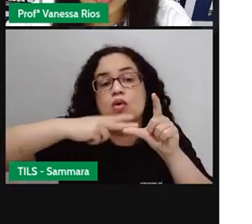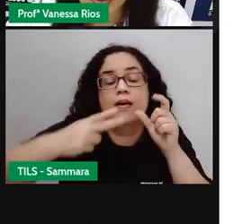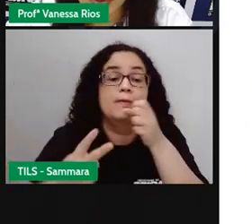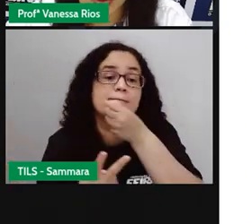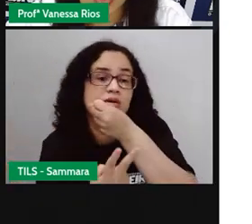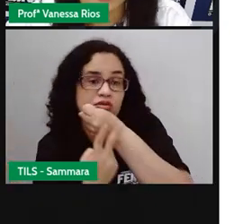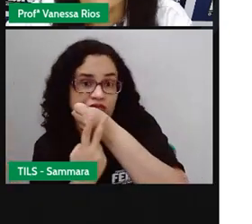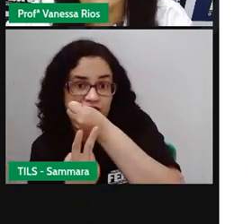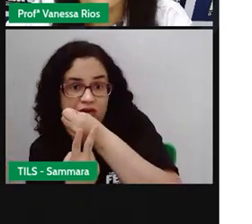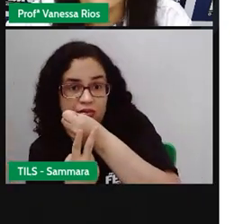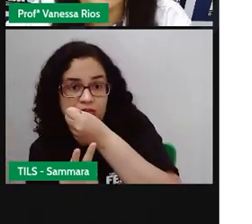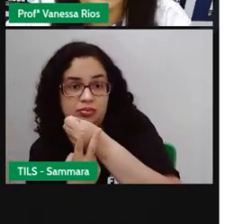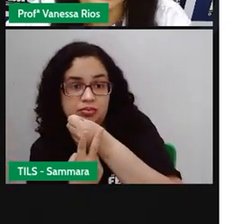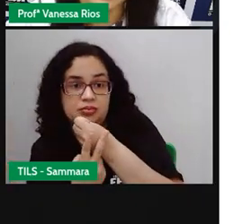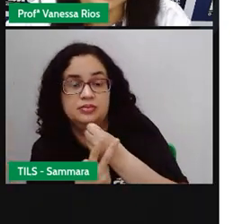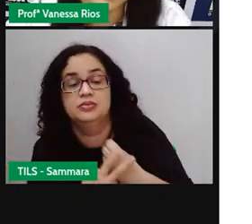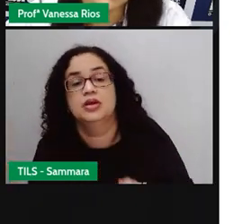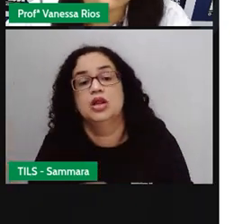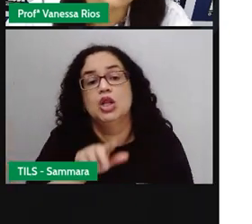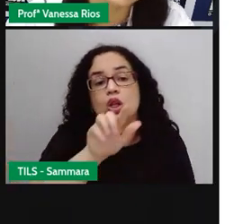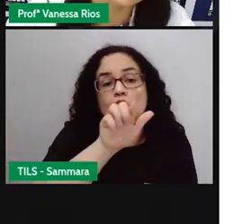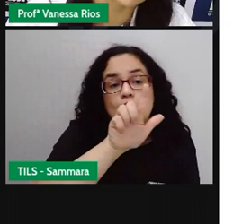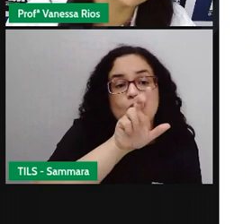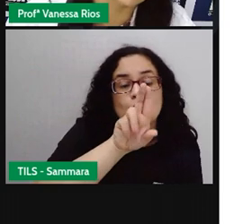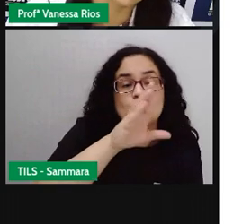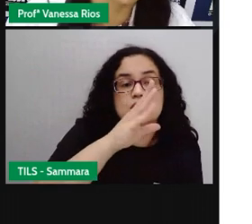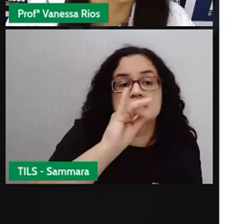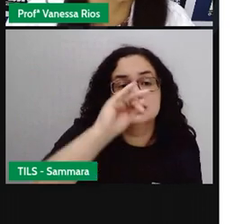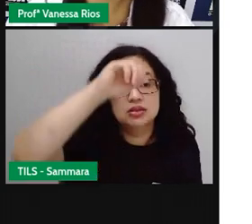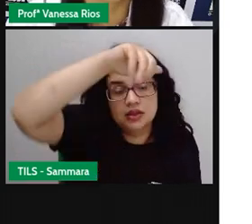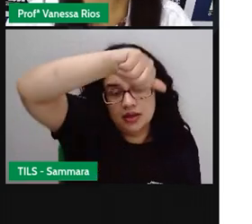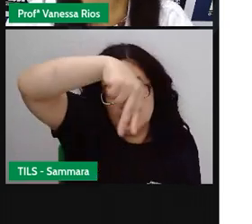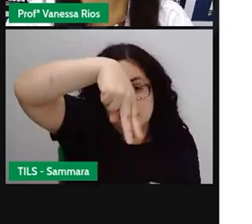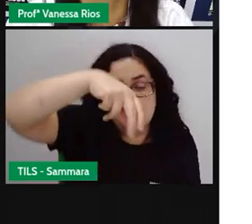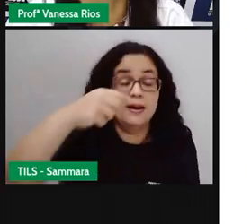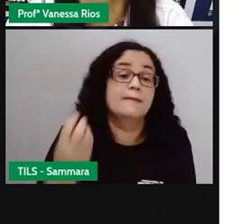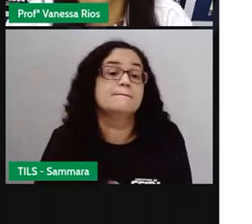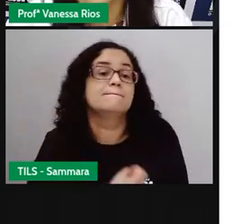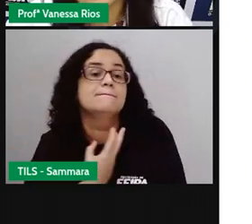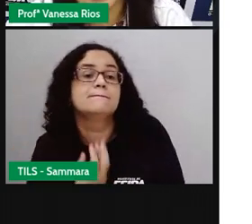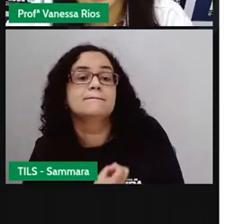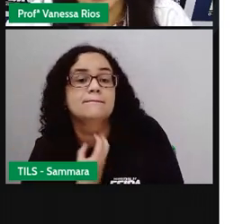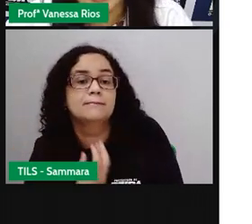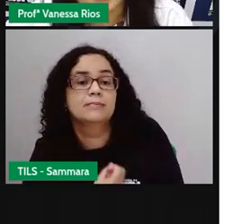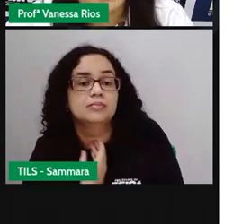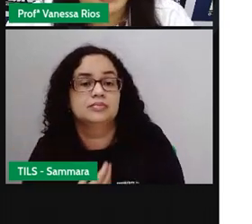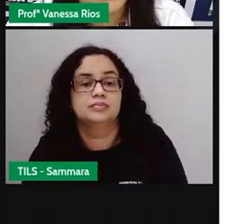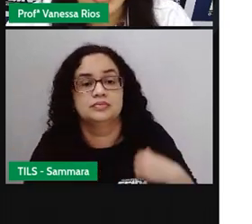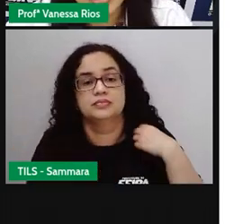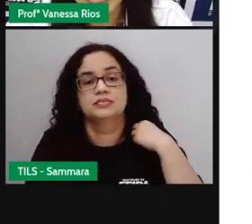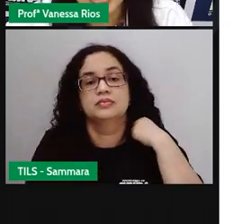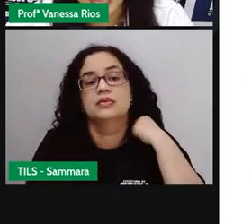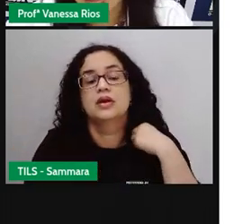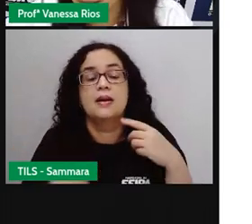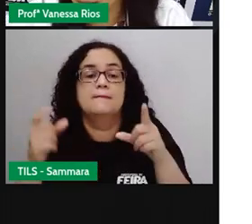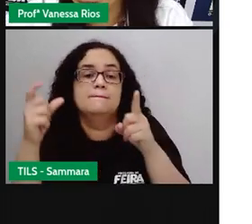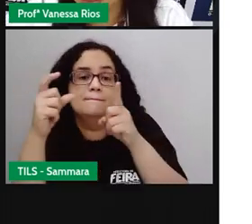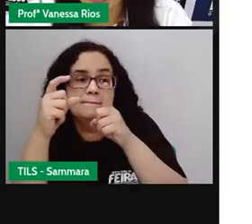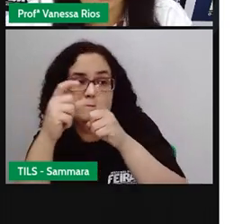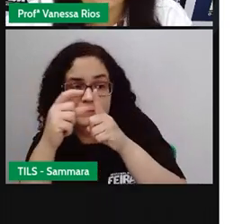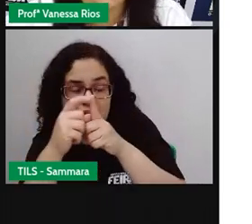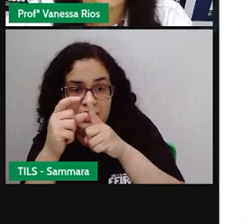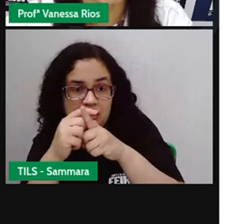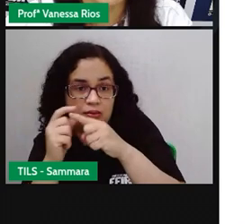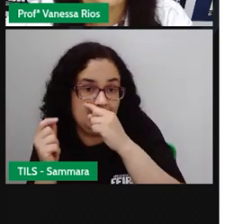verbo? Luciana recita uma poesia. A palavra que indicação